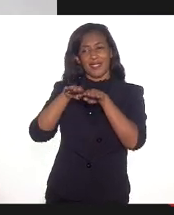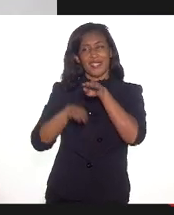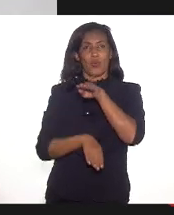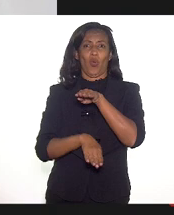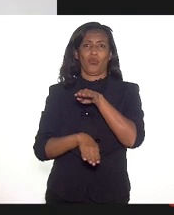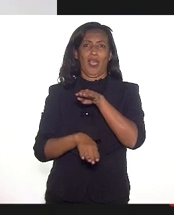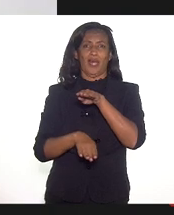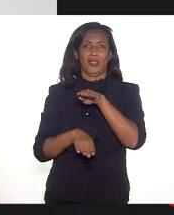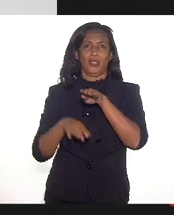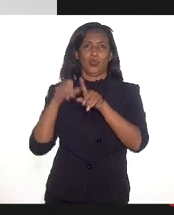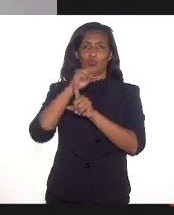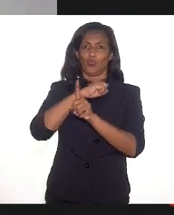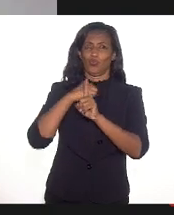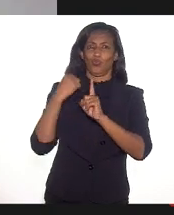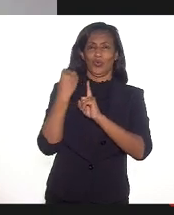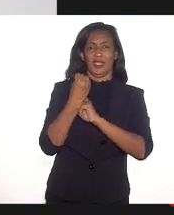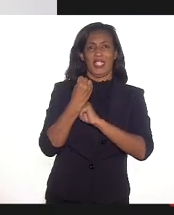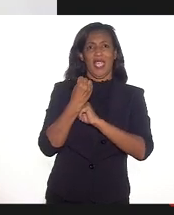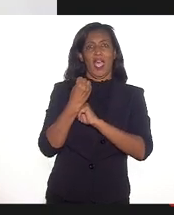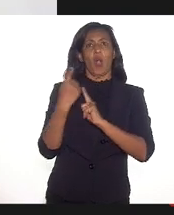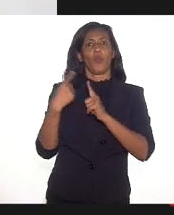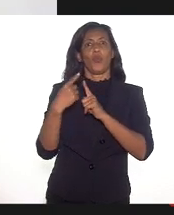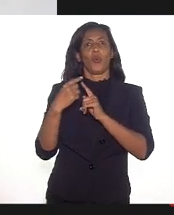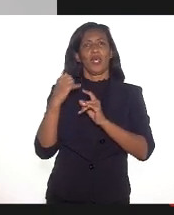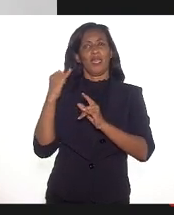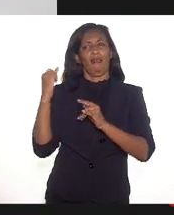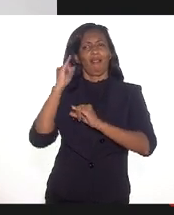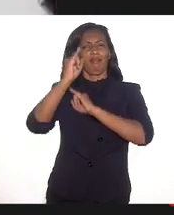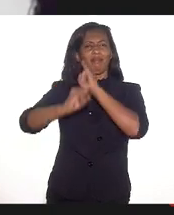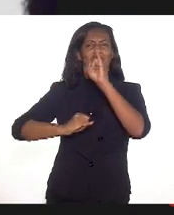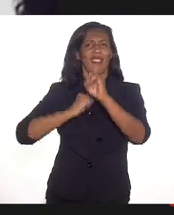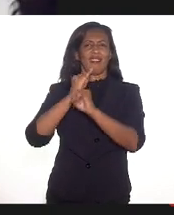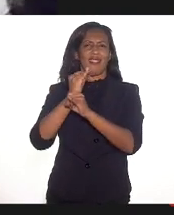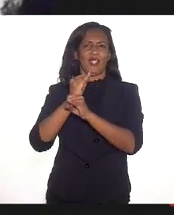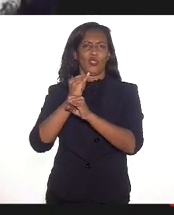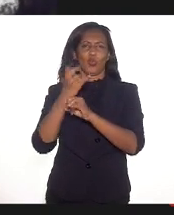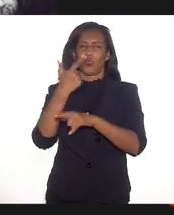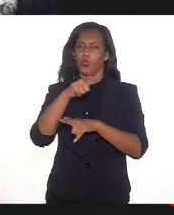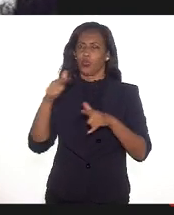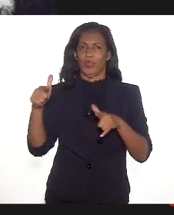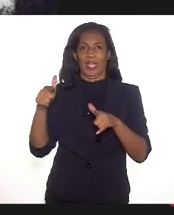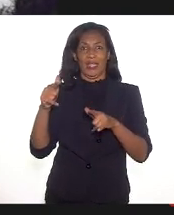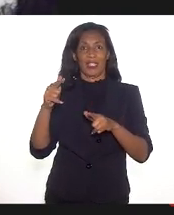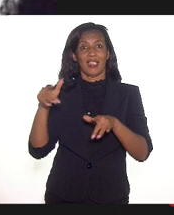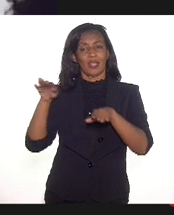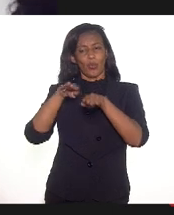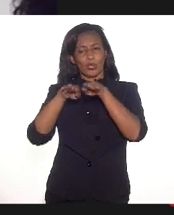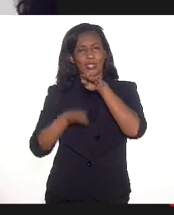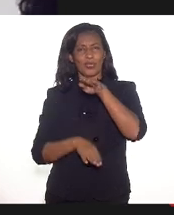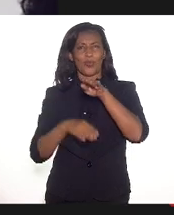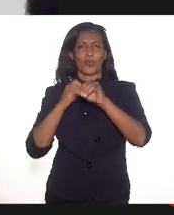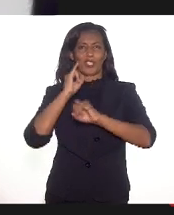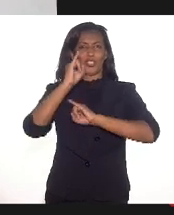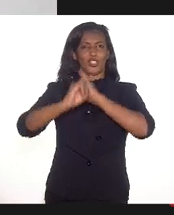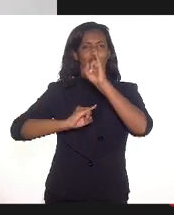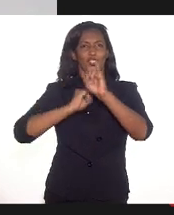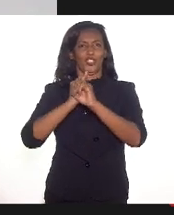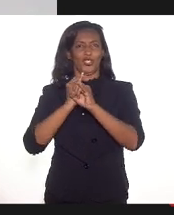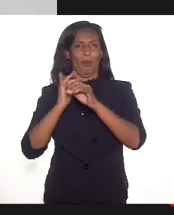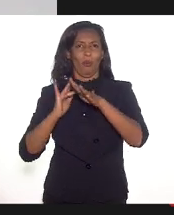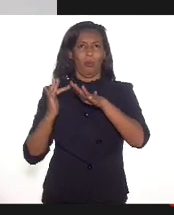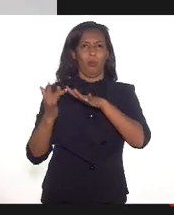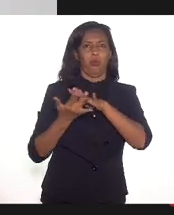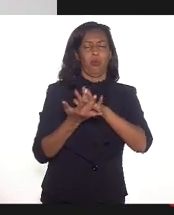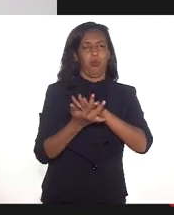no país. O que eu quero dizer é que isso traz um enorme reflexo para esse trabalho de divulgação que esses